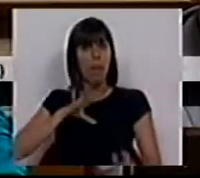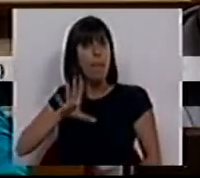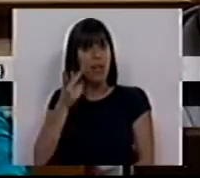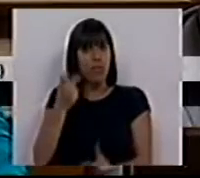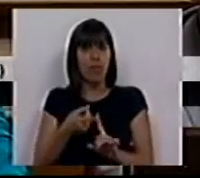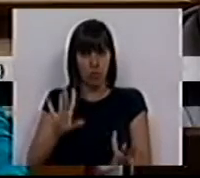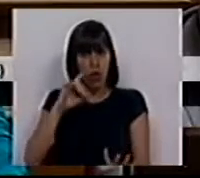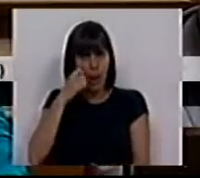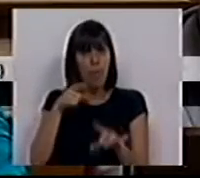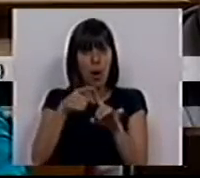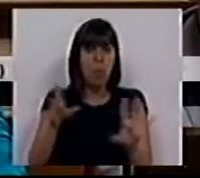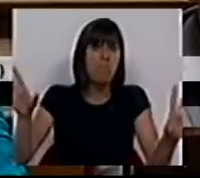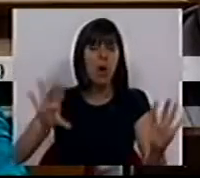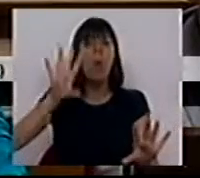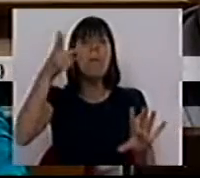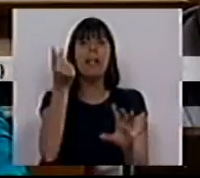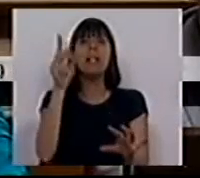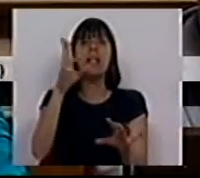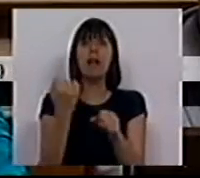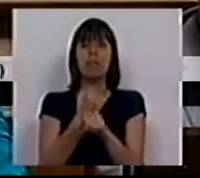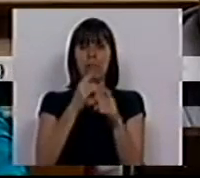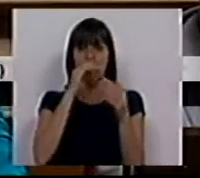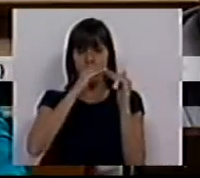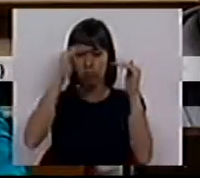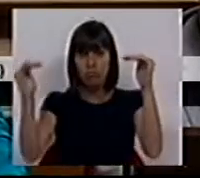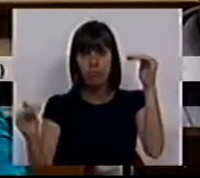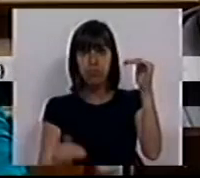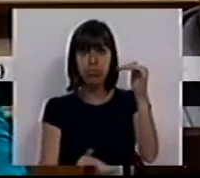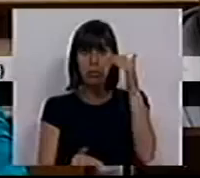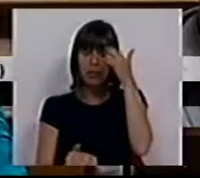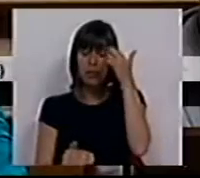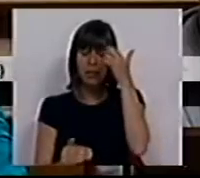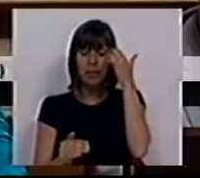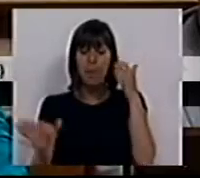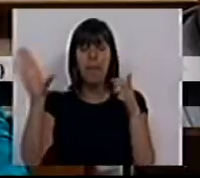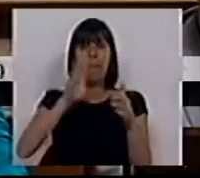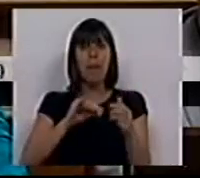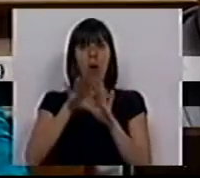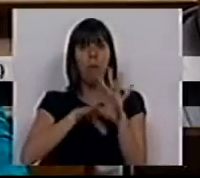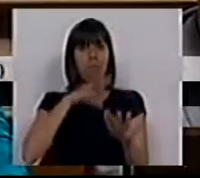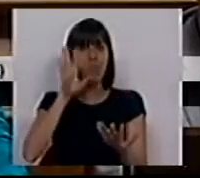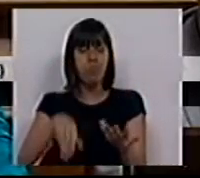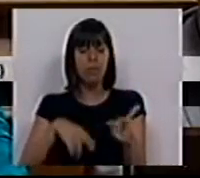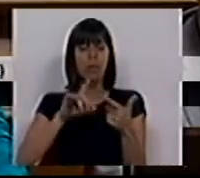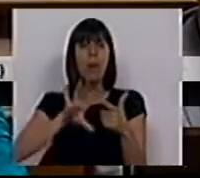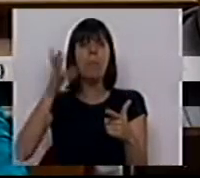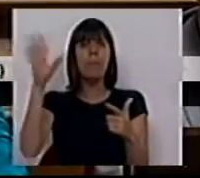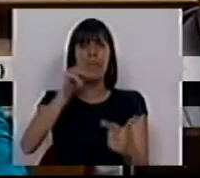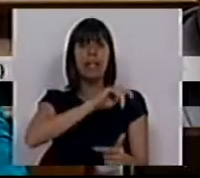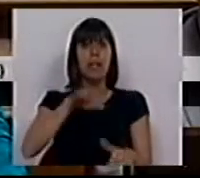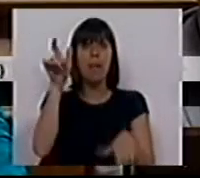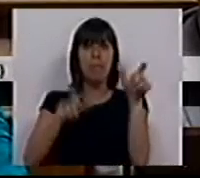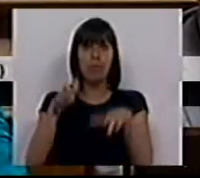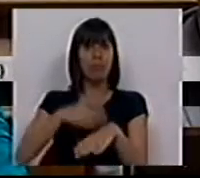em que vivemos, não sei se já reparou. É o país com a taxa de emprego mais baixa de sempre, é o país com a maior precariedade, é o país em que 300